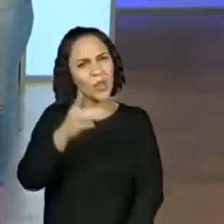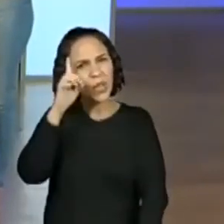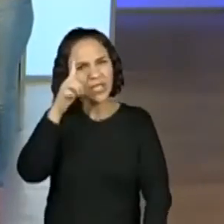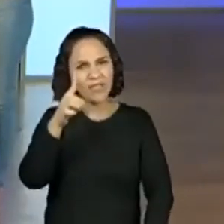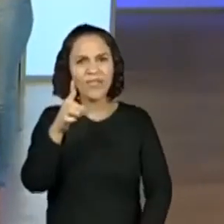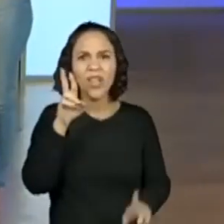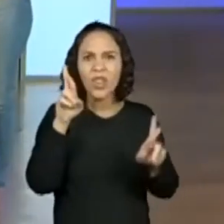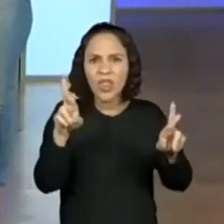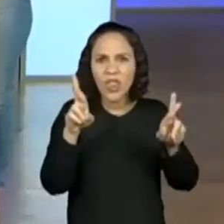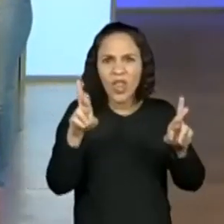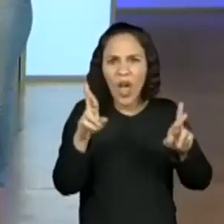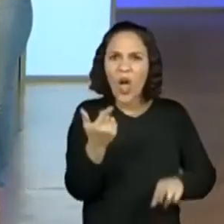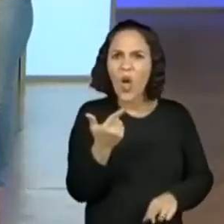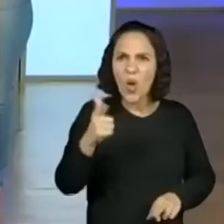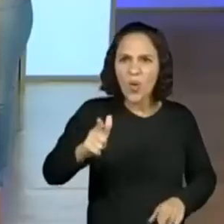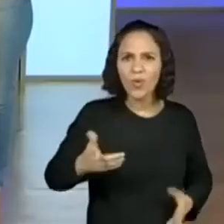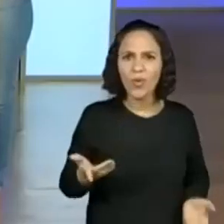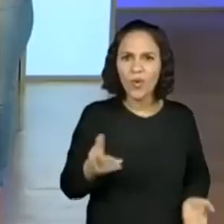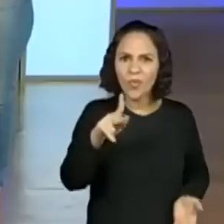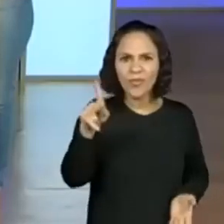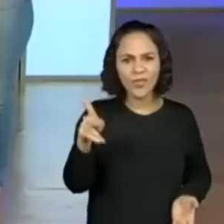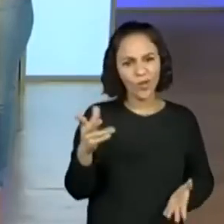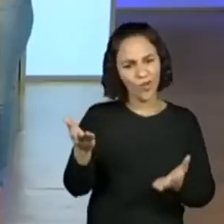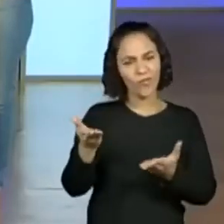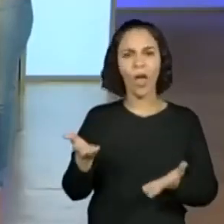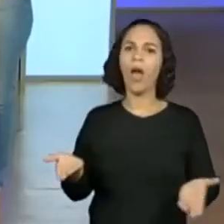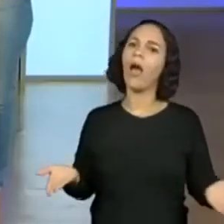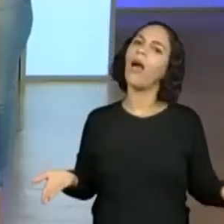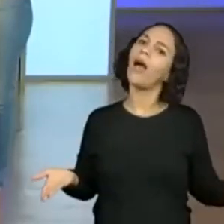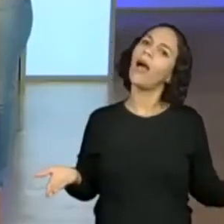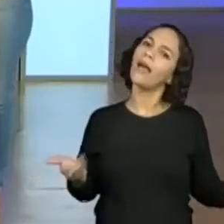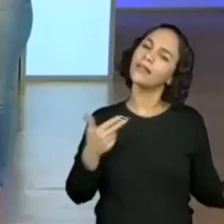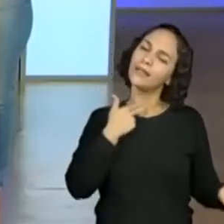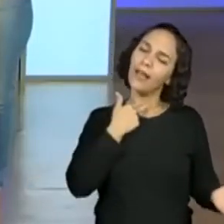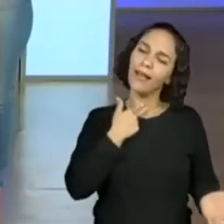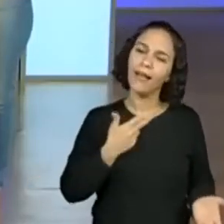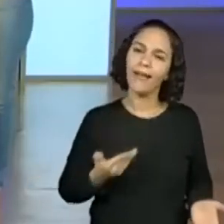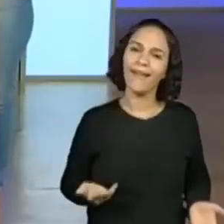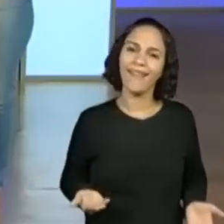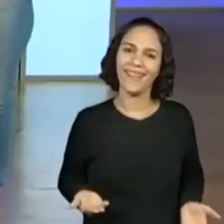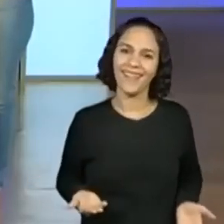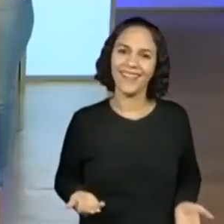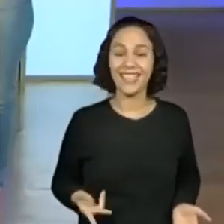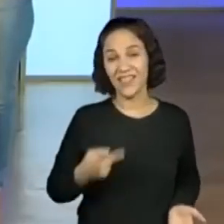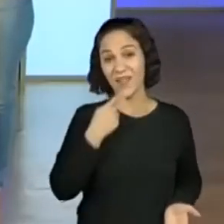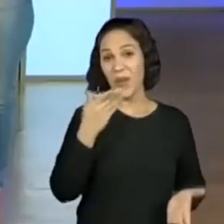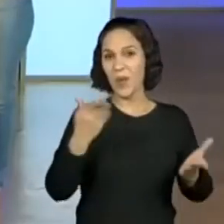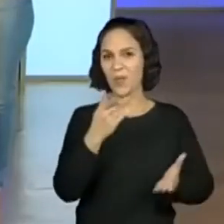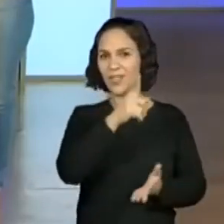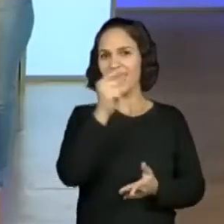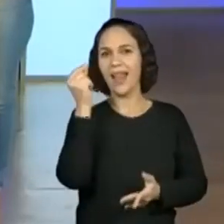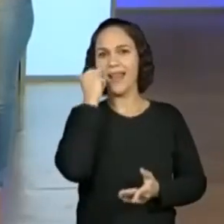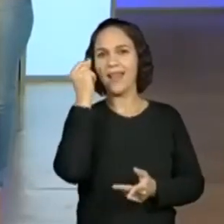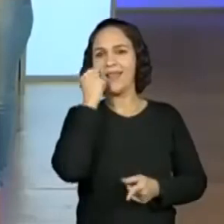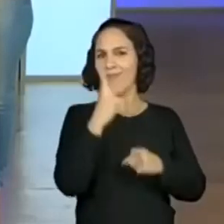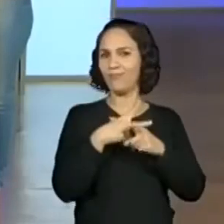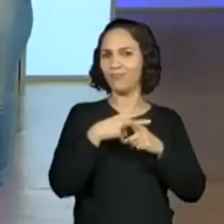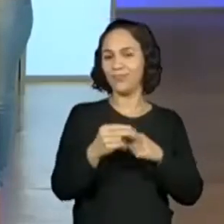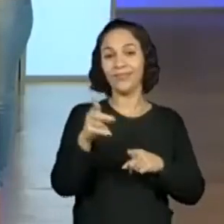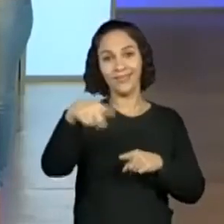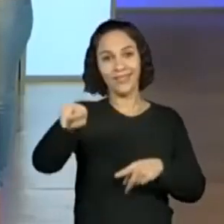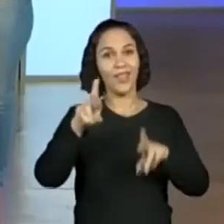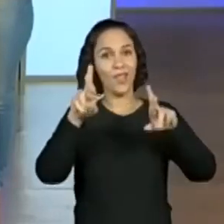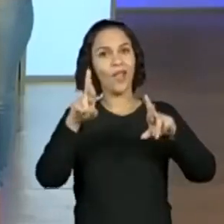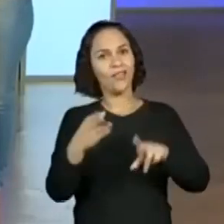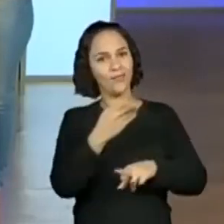e vem torcer para o convidado? Aí não dá, né galera? Hoje eles estão falando que hoje vai dar Aline, que eles estão torcendo por